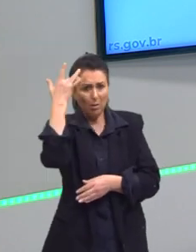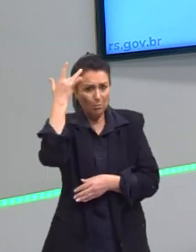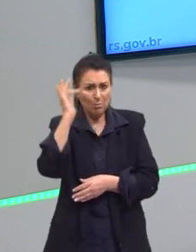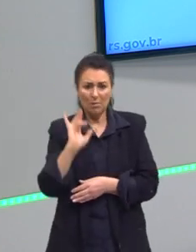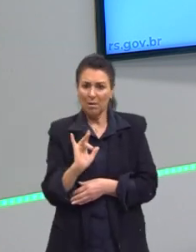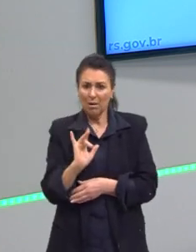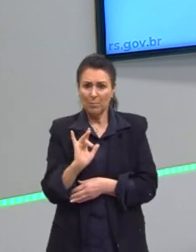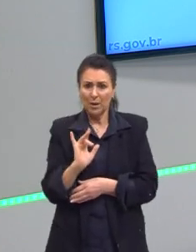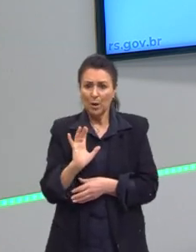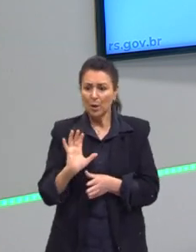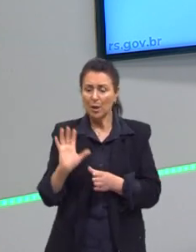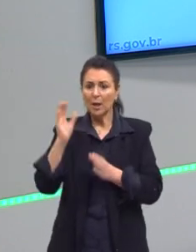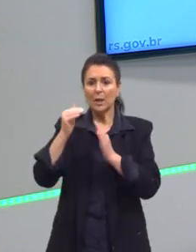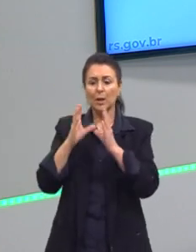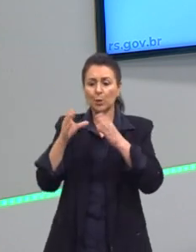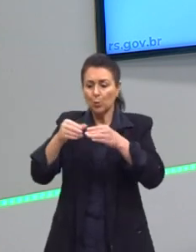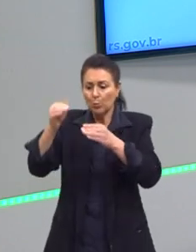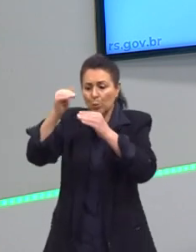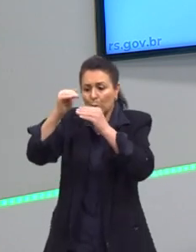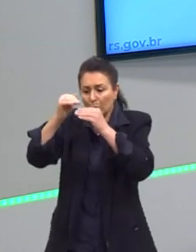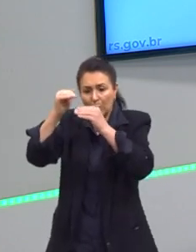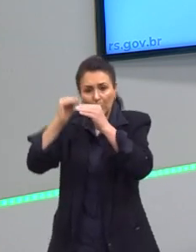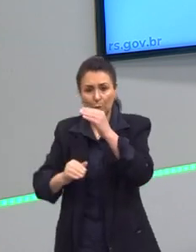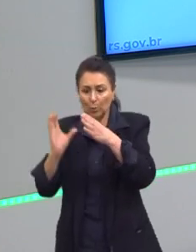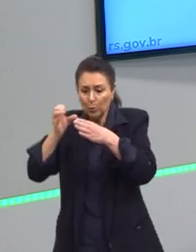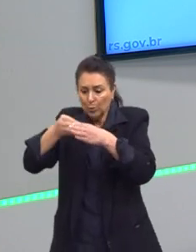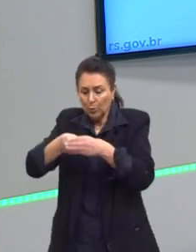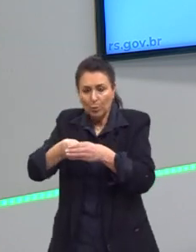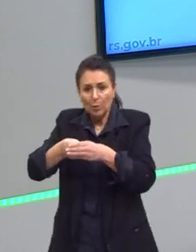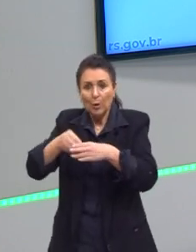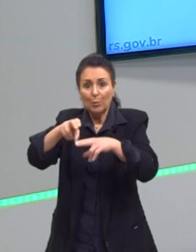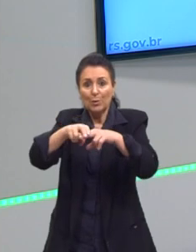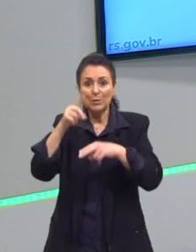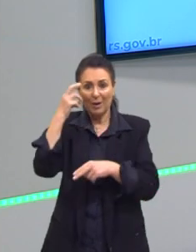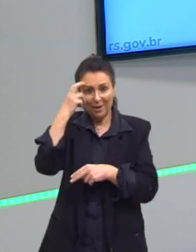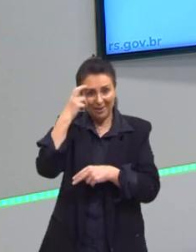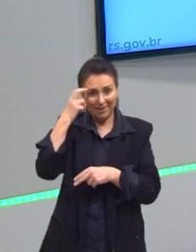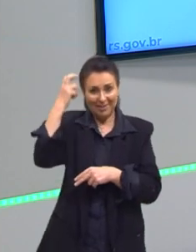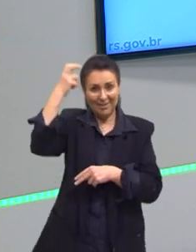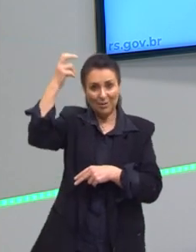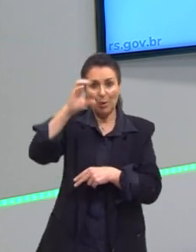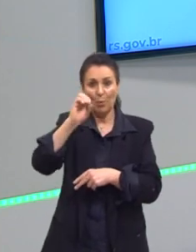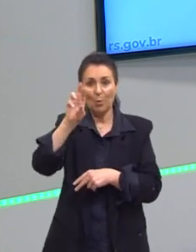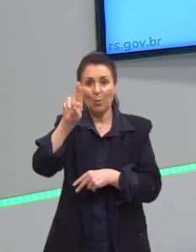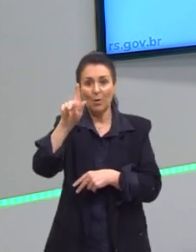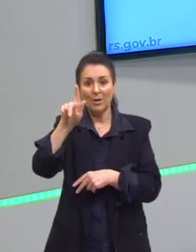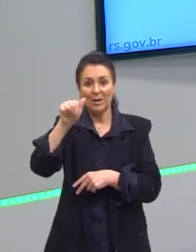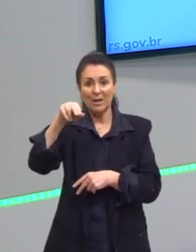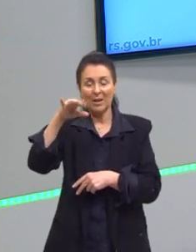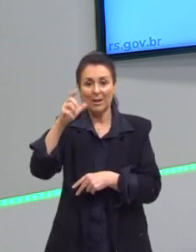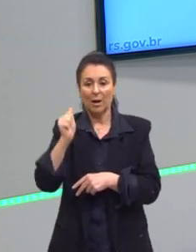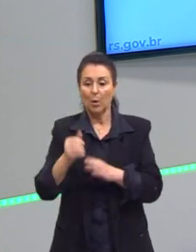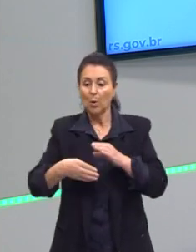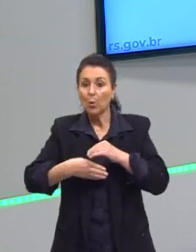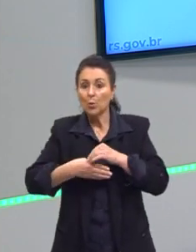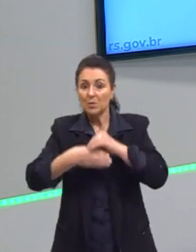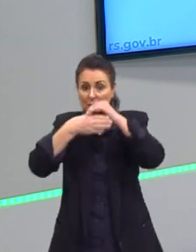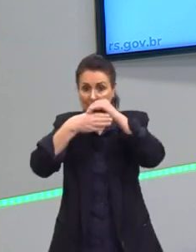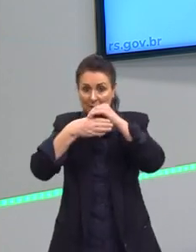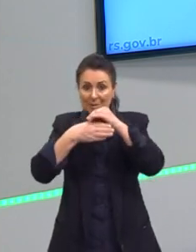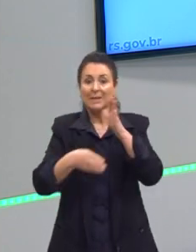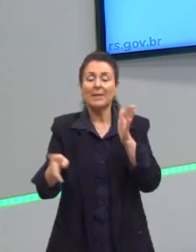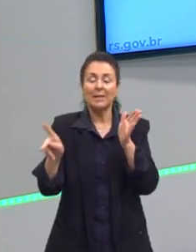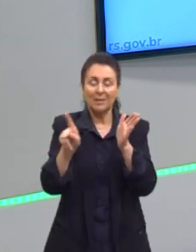passa uma camada inferior. Então, por isso, a intelectualidade orgânica, os líderes saírem de dentro dos próprios